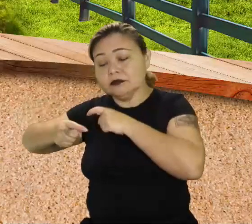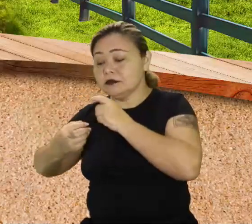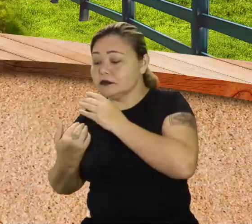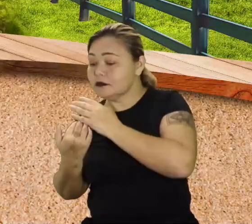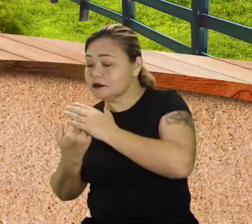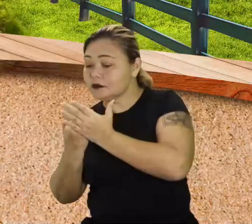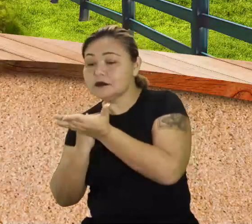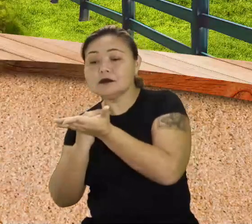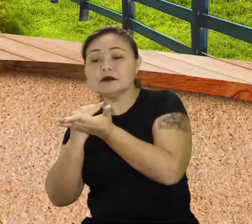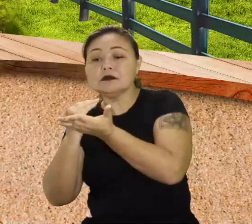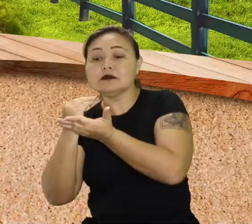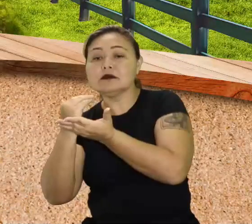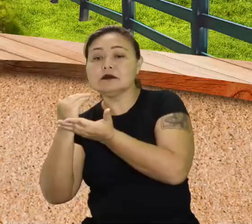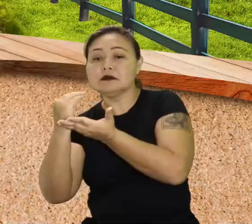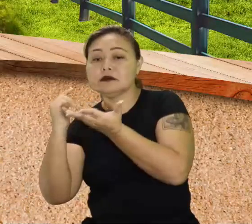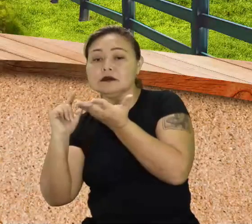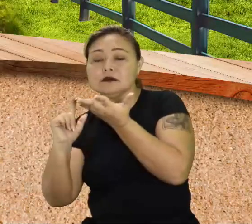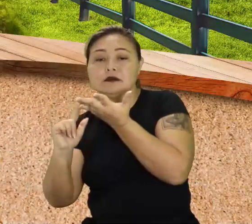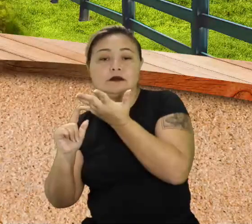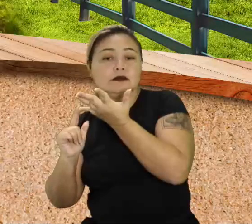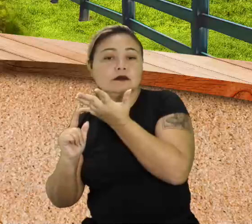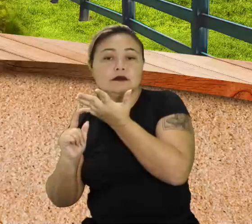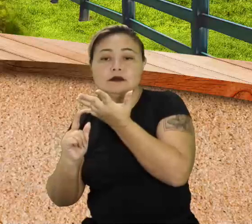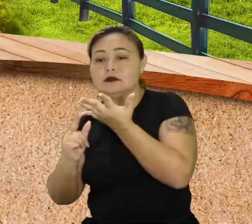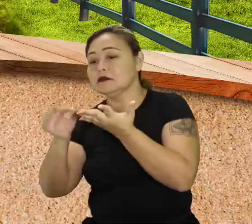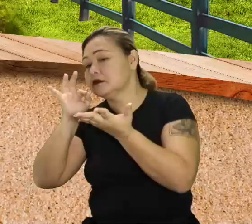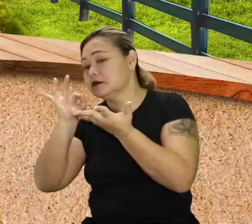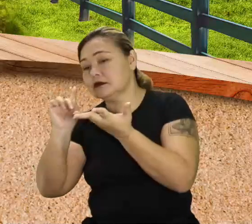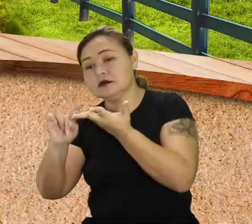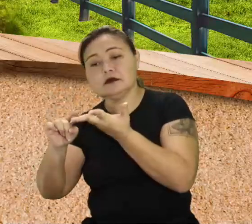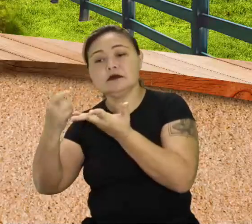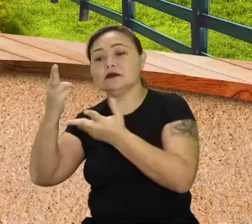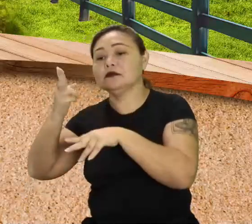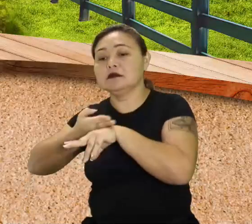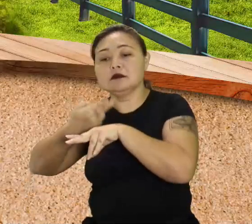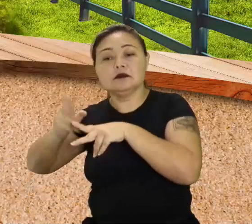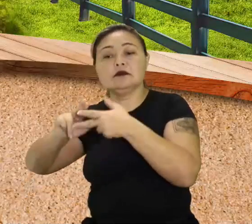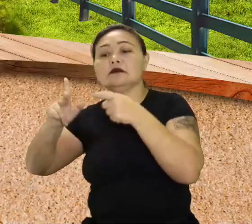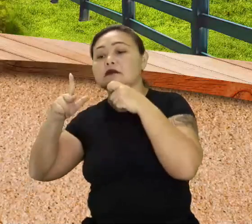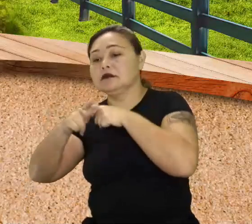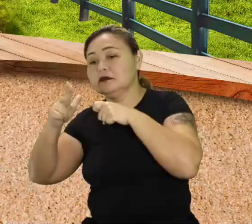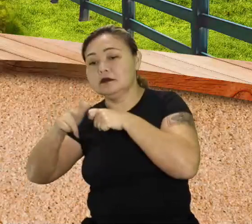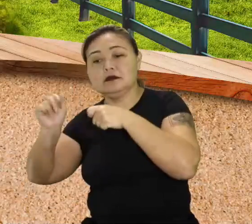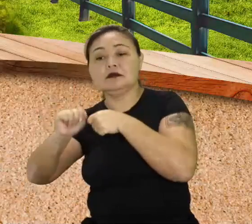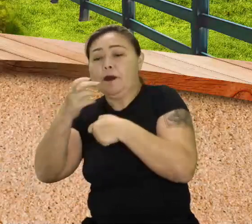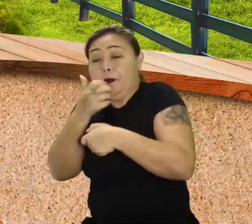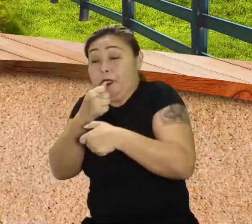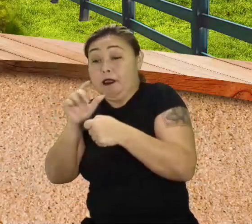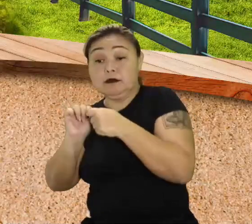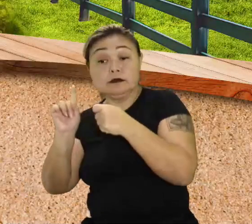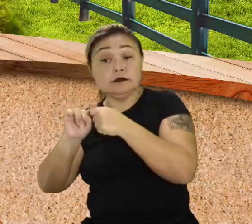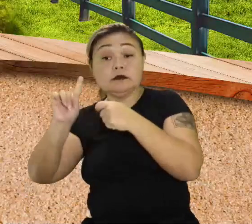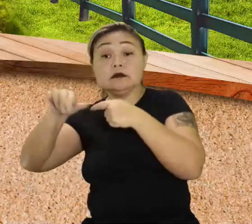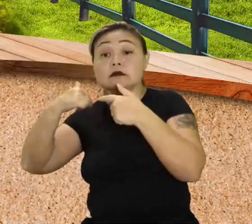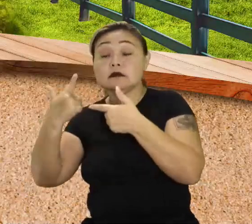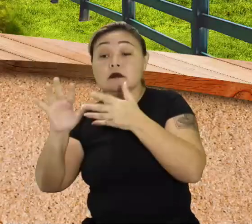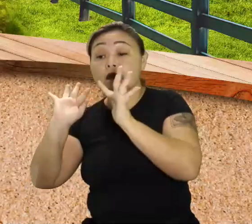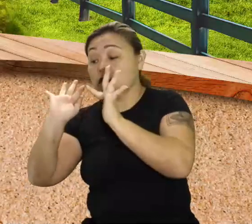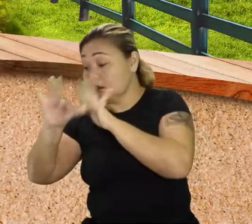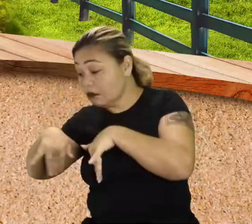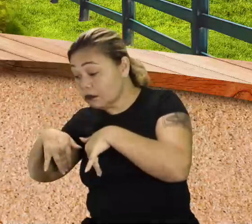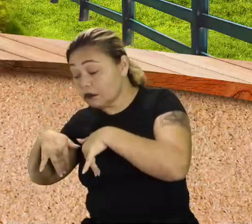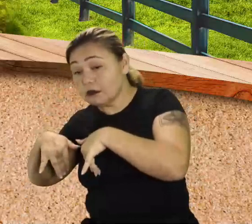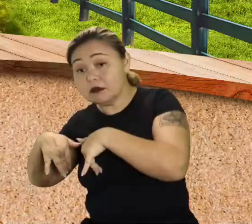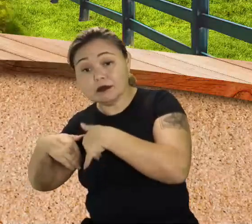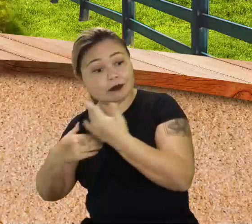sua produção como? Seja o café, o cacau, o cupuaçu, o limão. Aí quando ela finaliza a sua